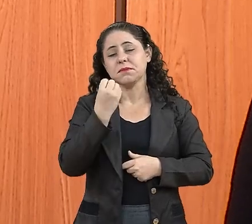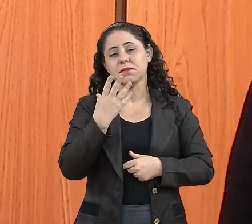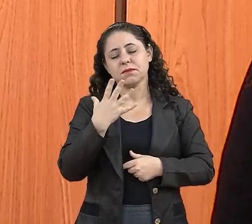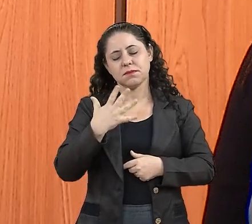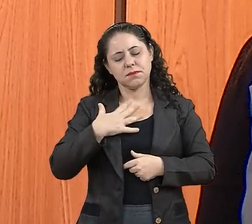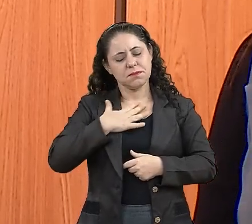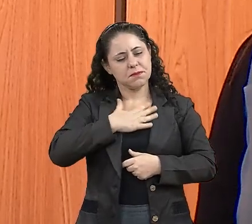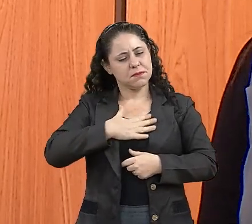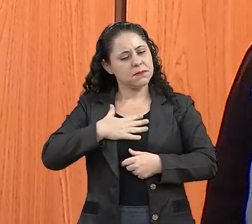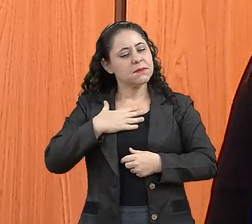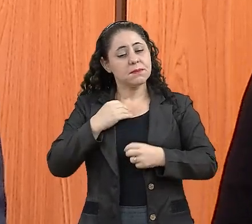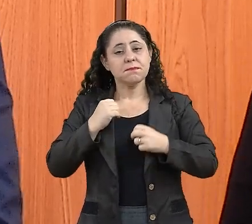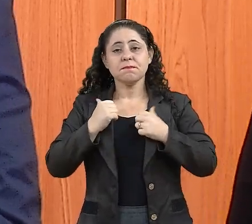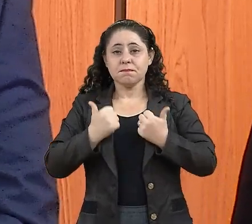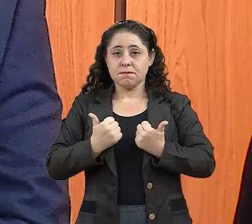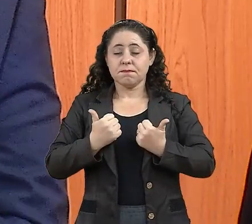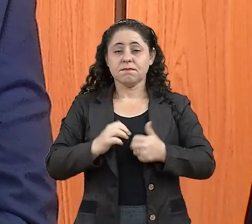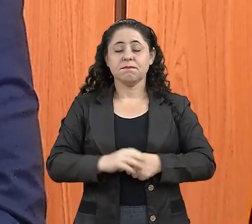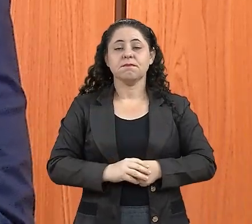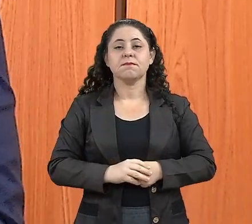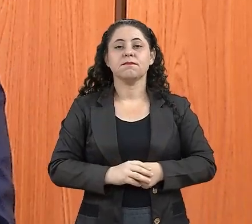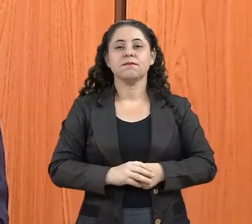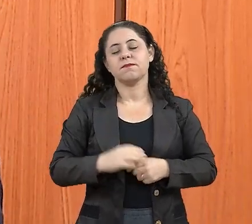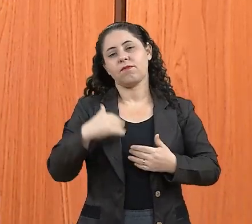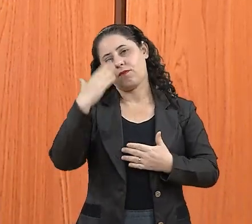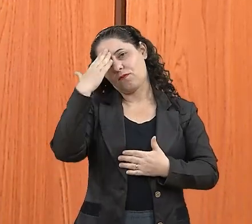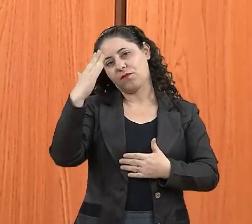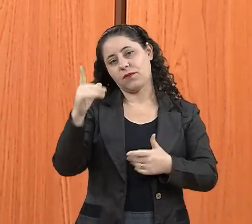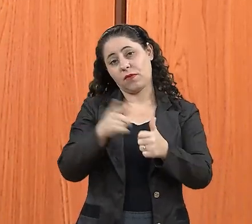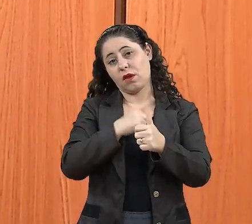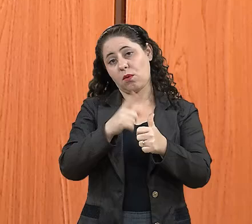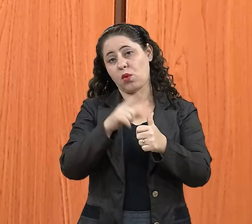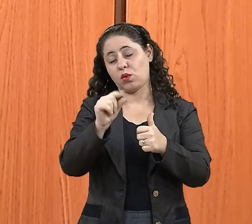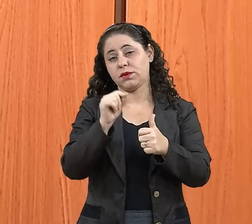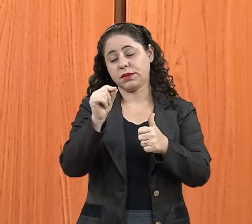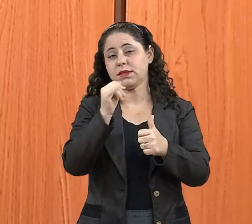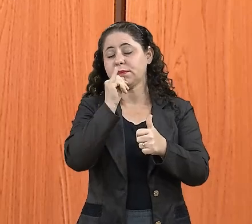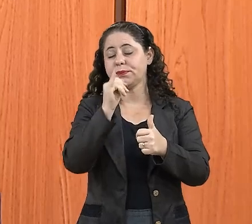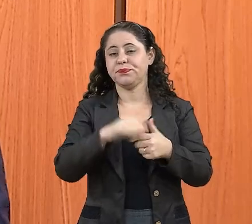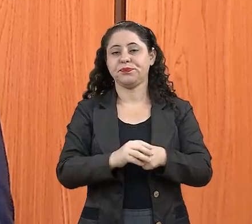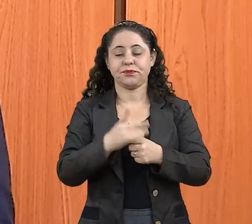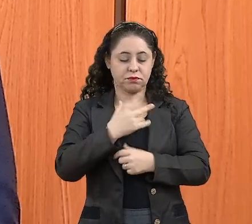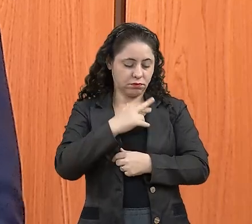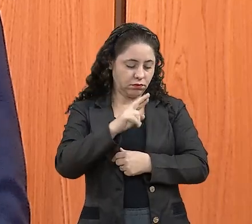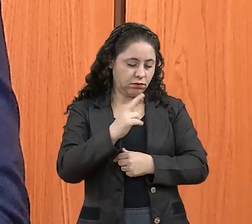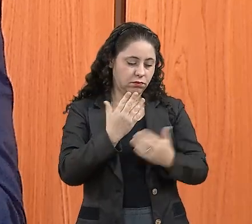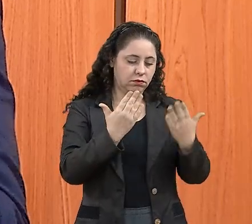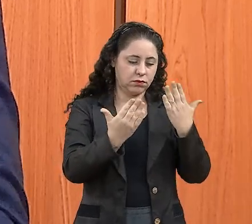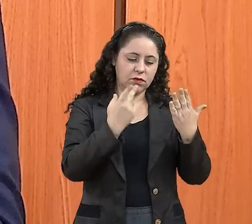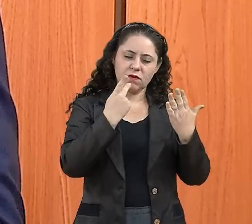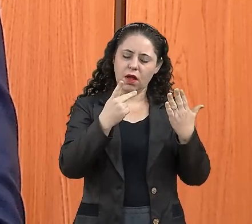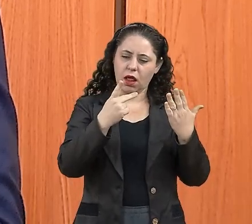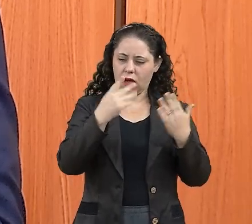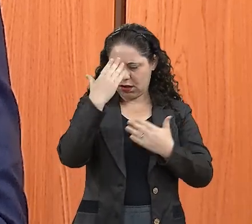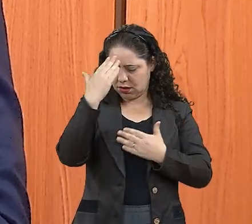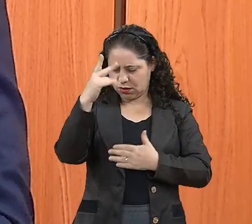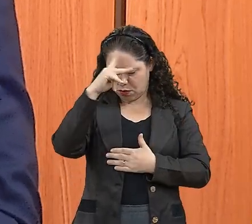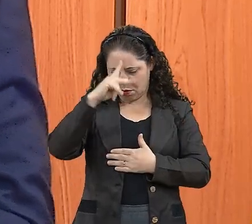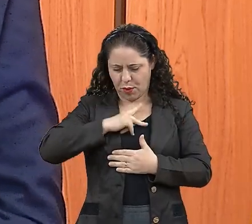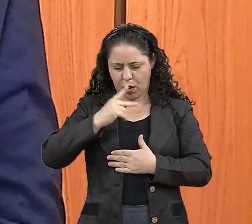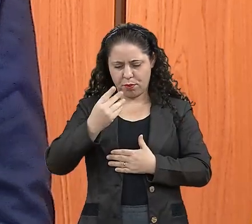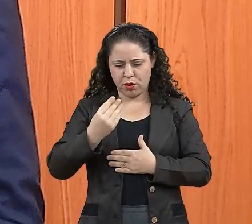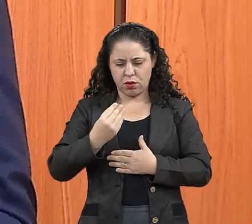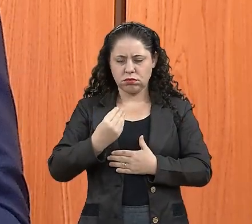ele traz positividade. E agradecer, primeiro você, na religiosidade, o psicólogo fala para agradecer a si mesmo, o você tem de bom.